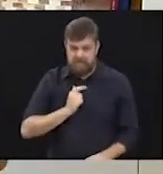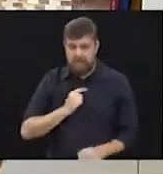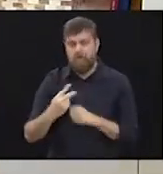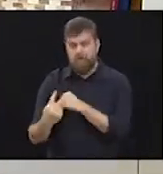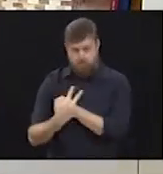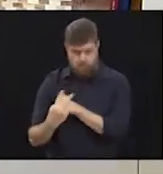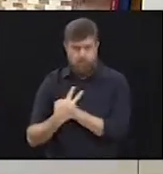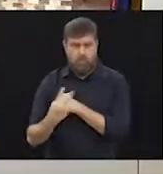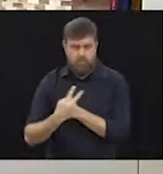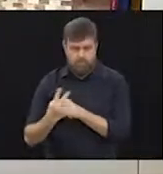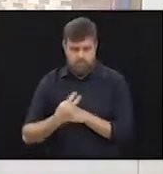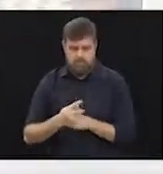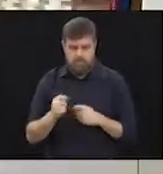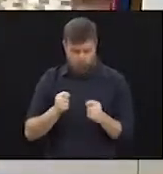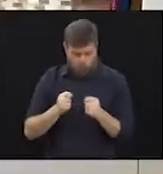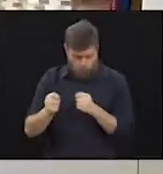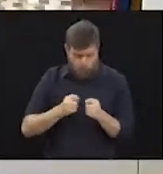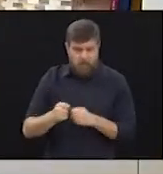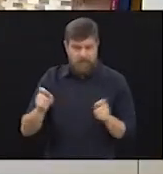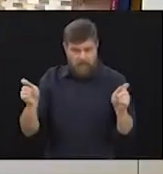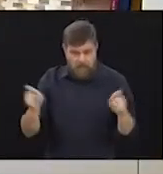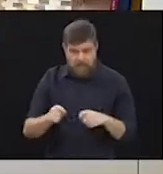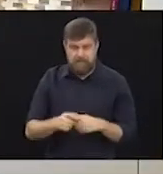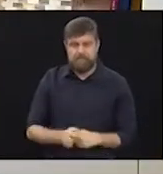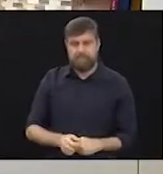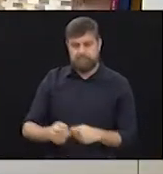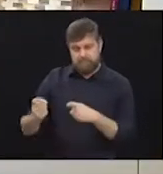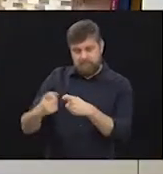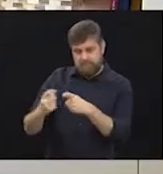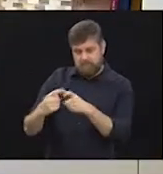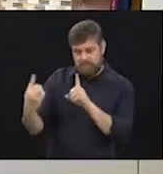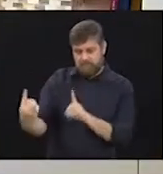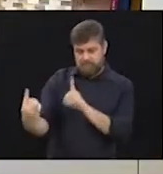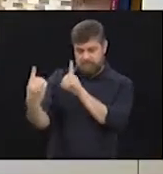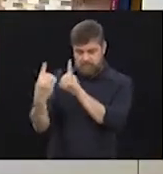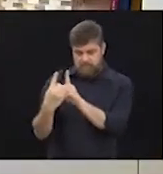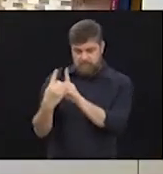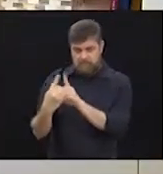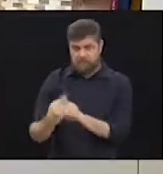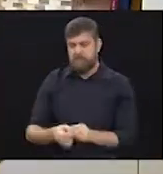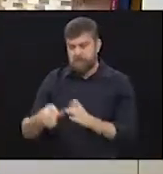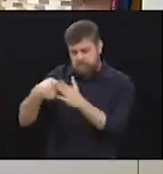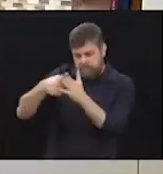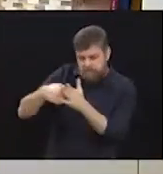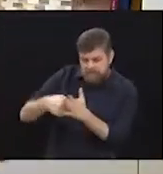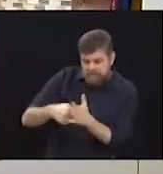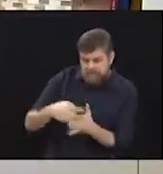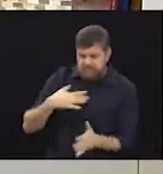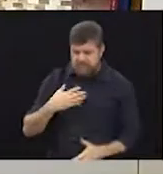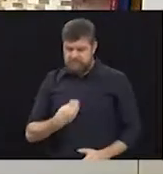controlada. Ela vê a gente de uma forma muito ampla,